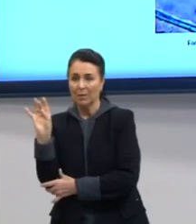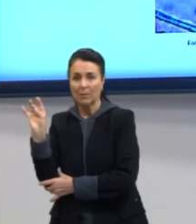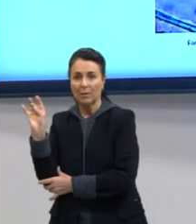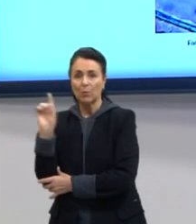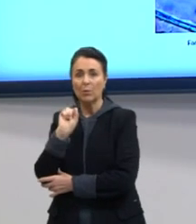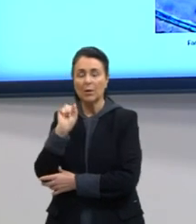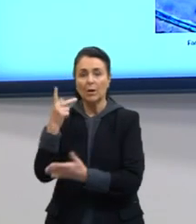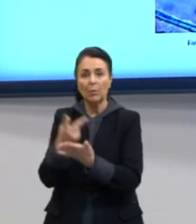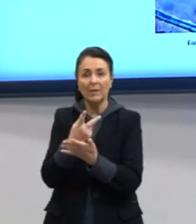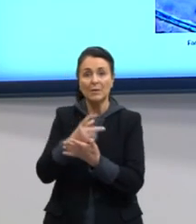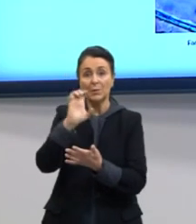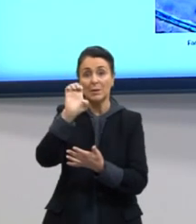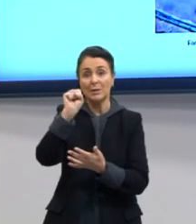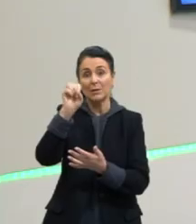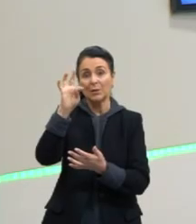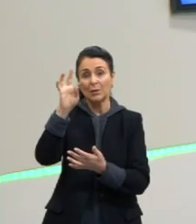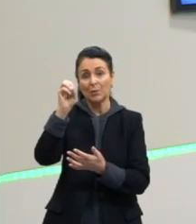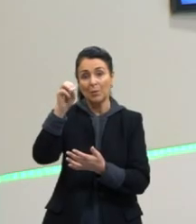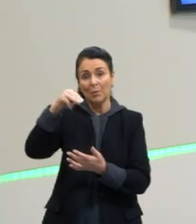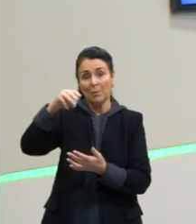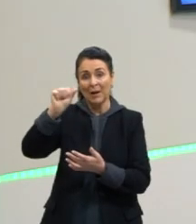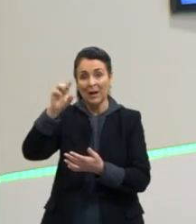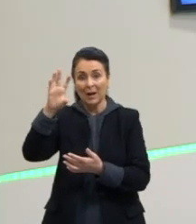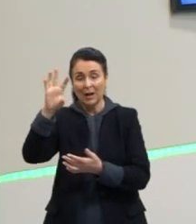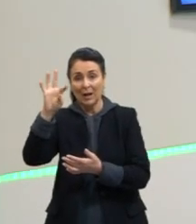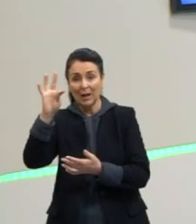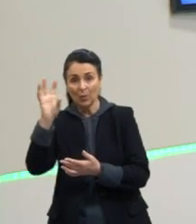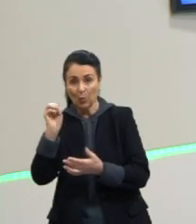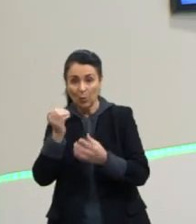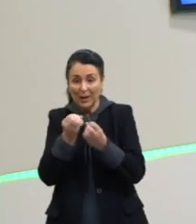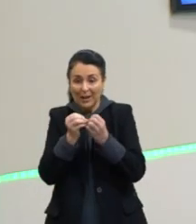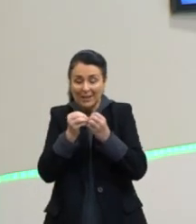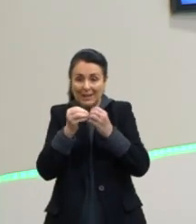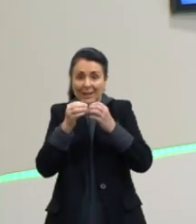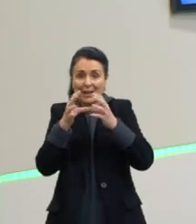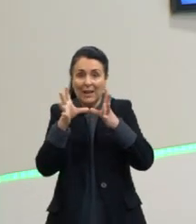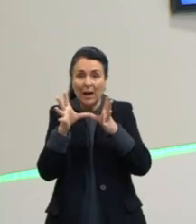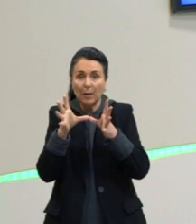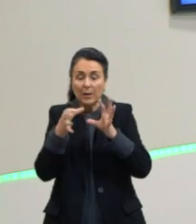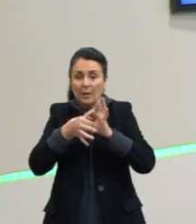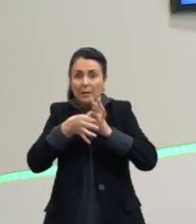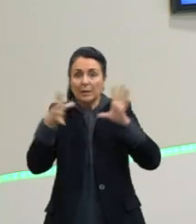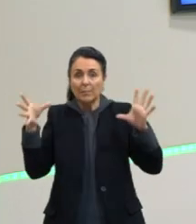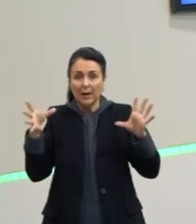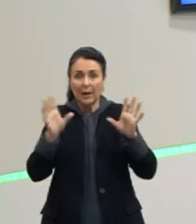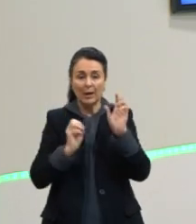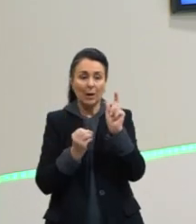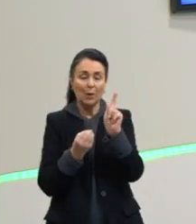o estômato vai estar se abrindo, para estar liberando os gases e transpirando.